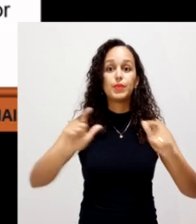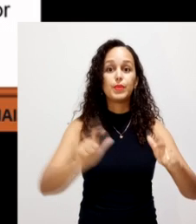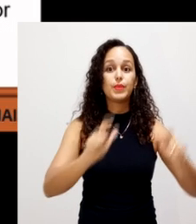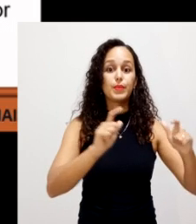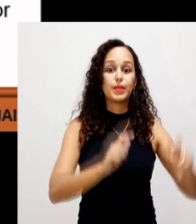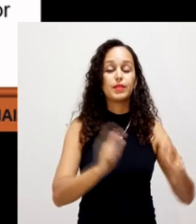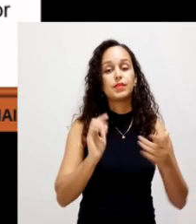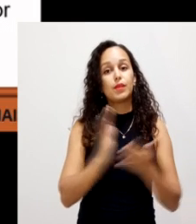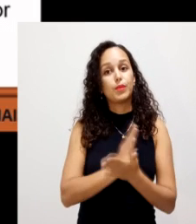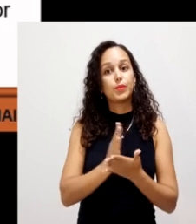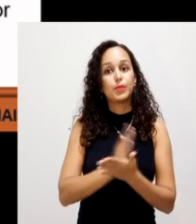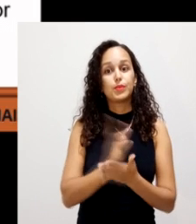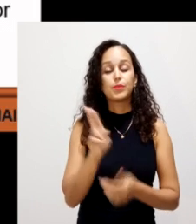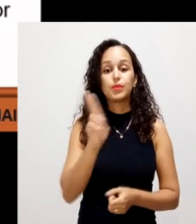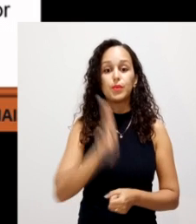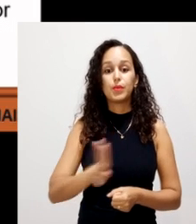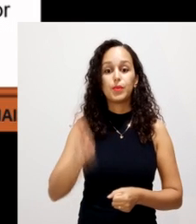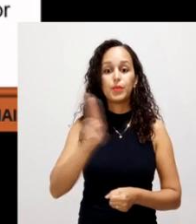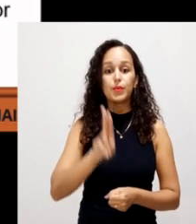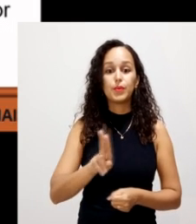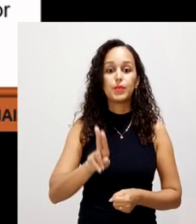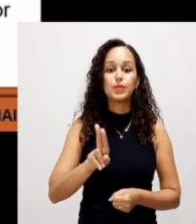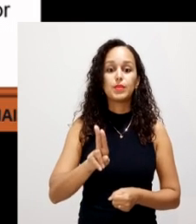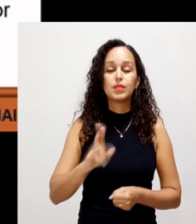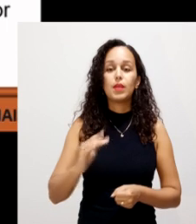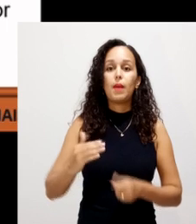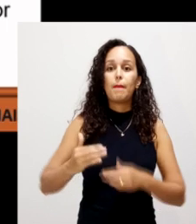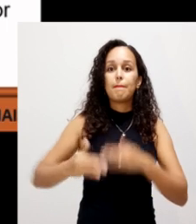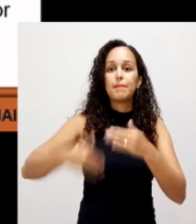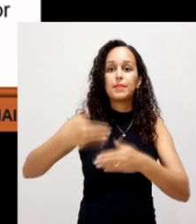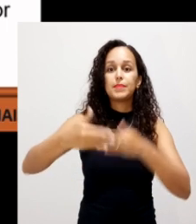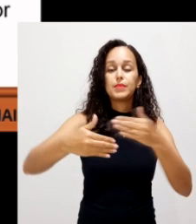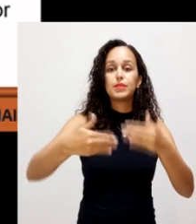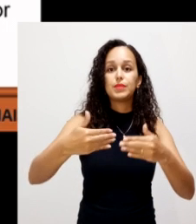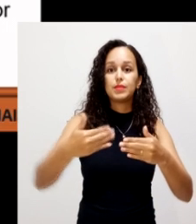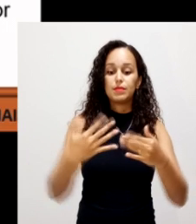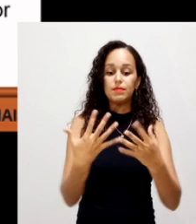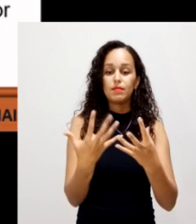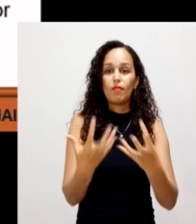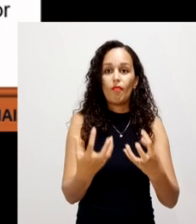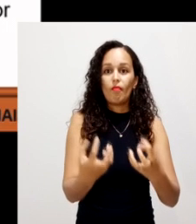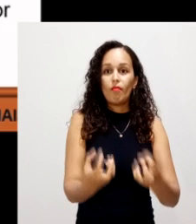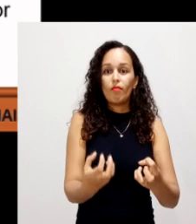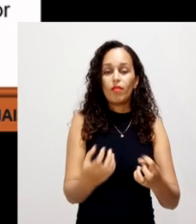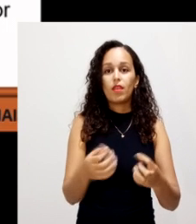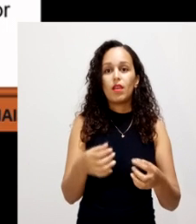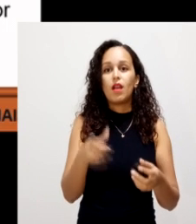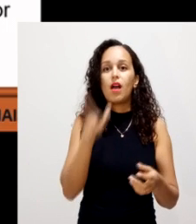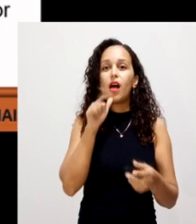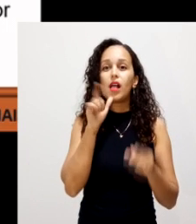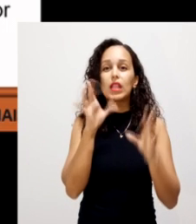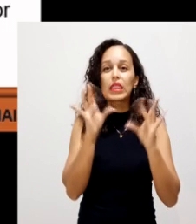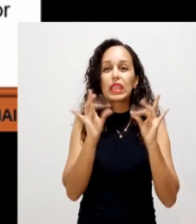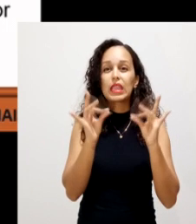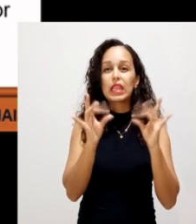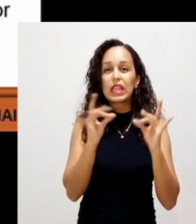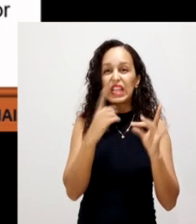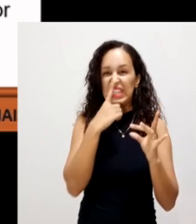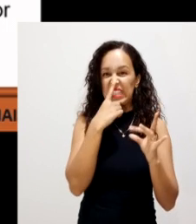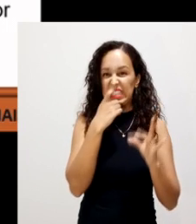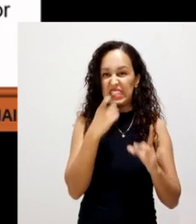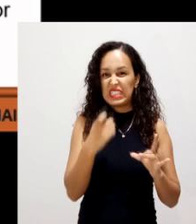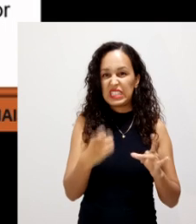compostagem e acaba utilizando, fazendo um processo de drenagem. E aí, drena esse chorume e volta a regar